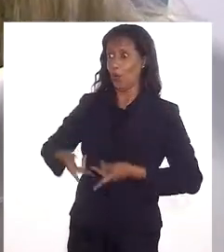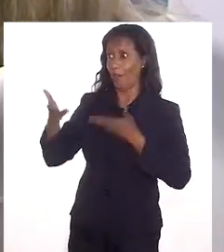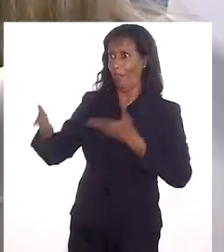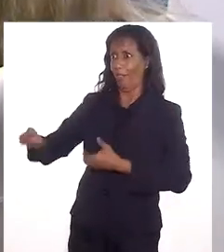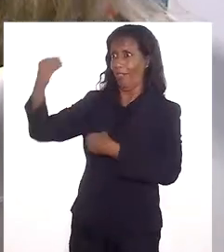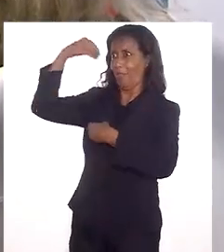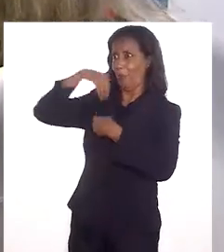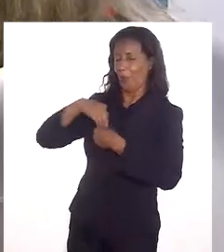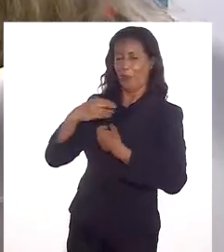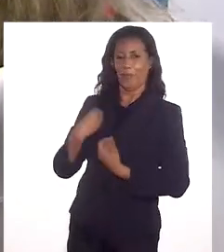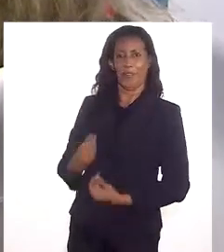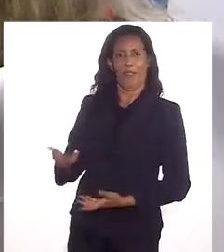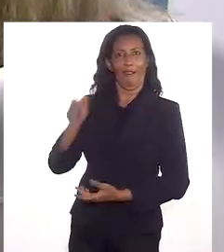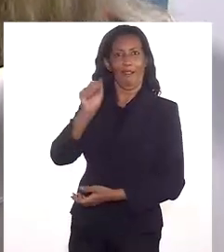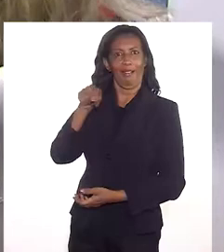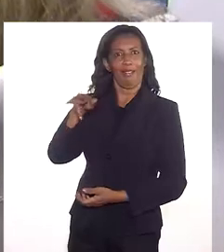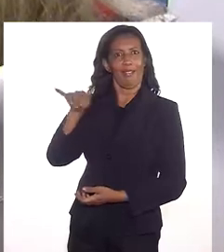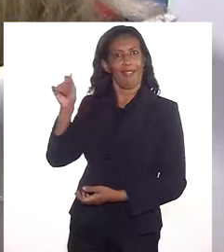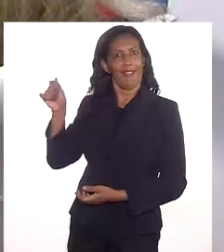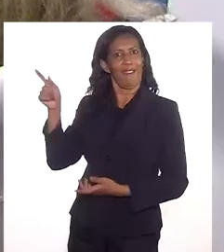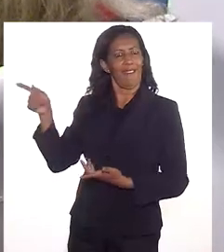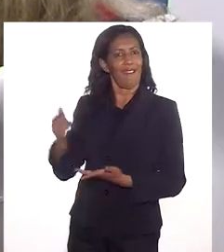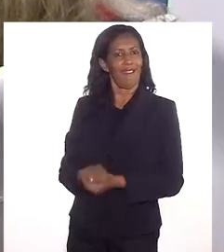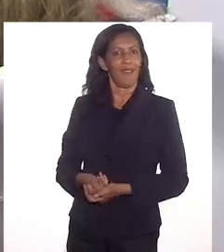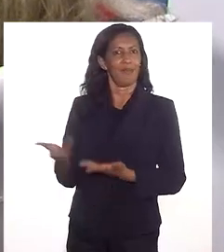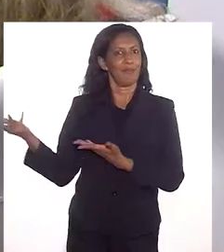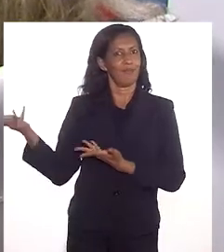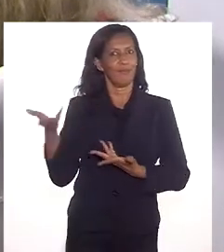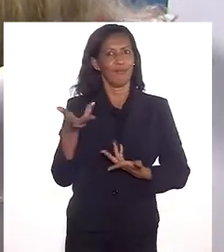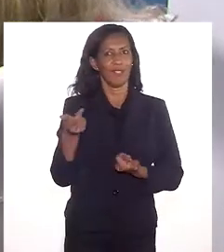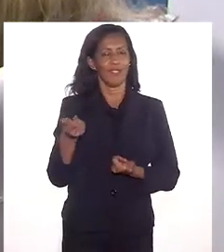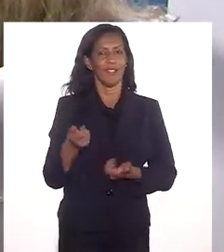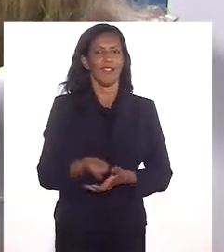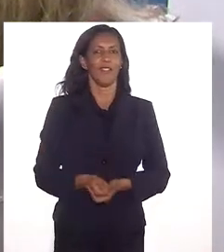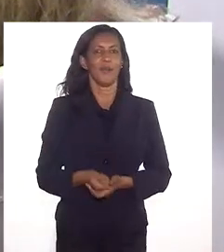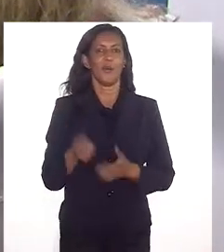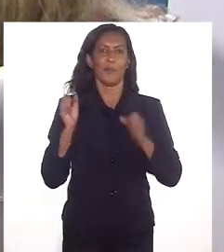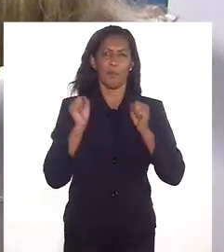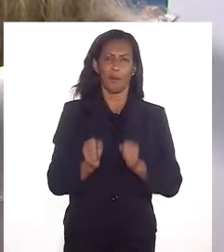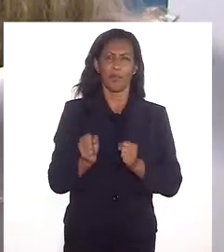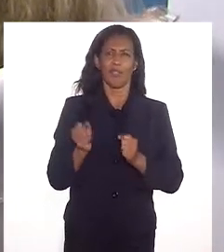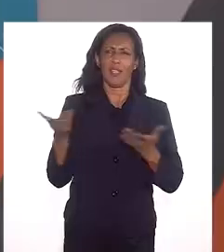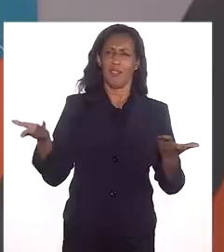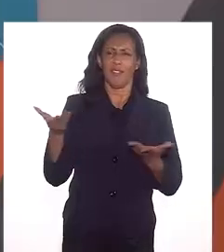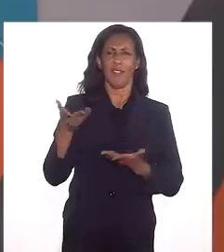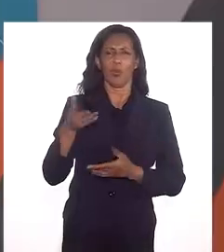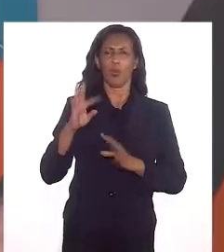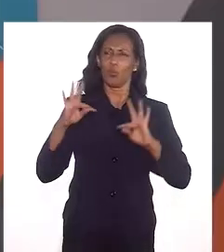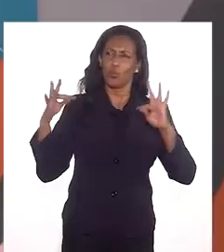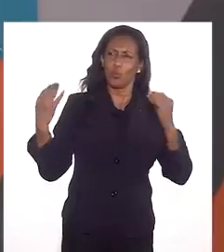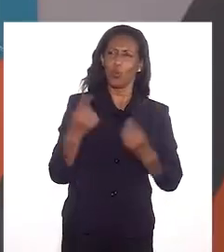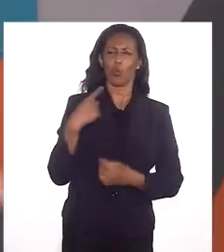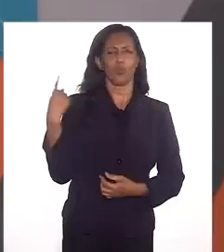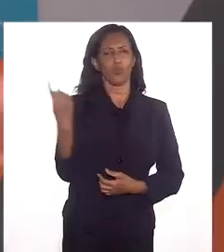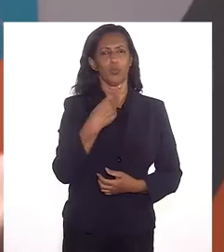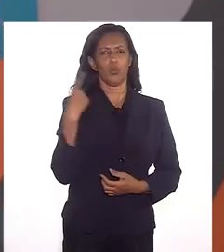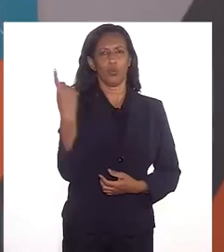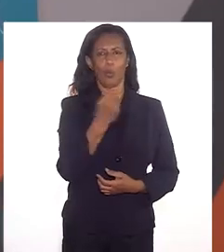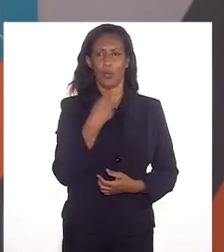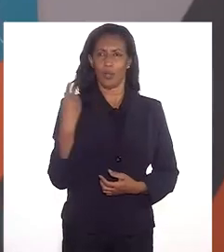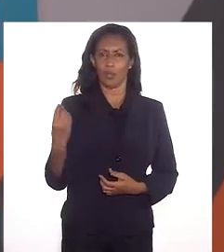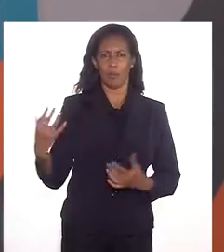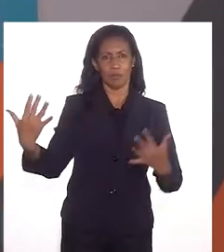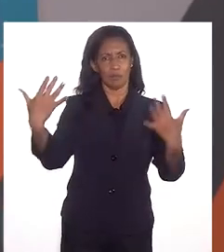quanto ao ser humano que te habita, o ser humano Andréa Pachá, de você ter participado conosco e poder ter dividido um pouco com todos